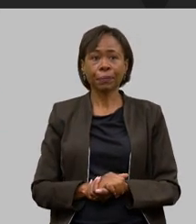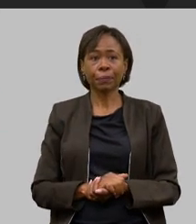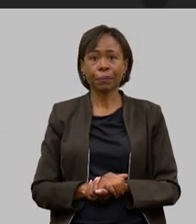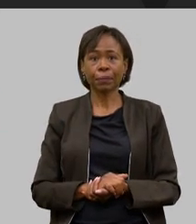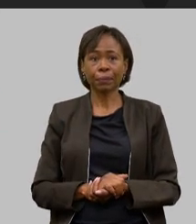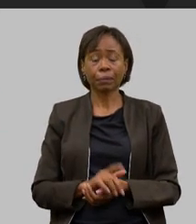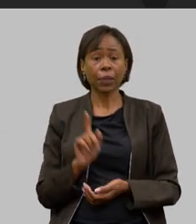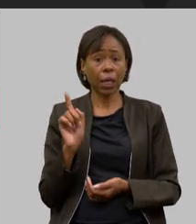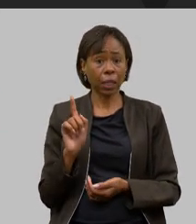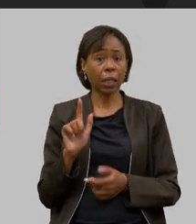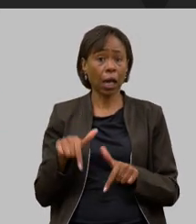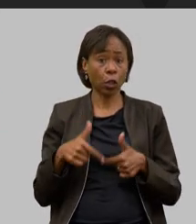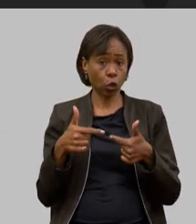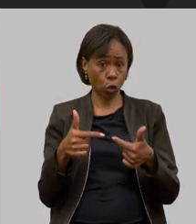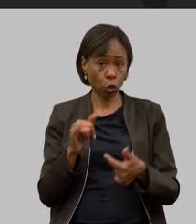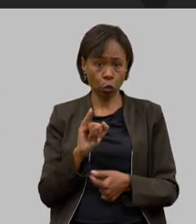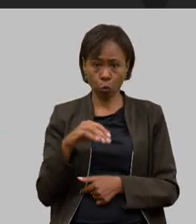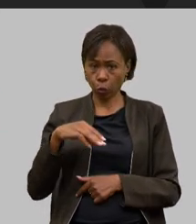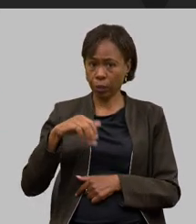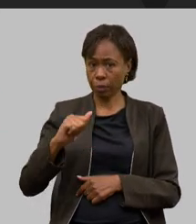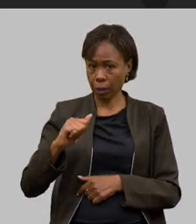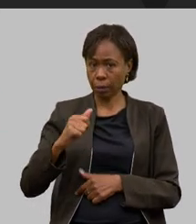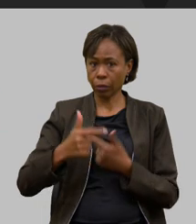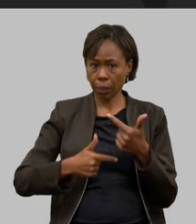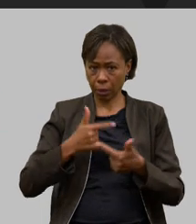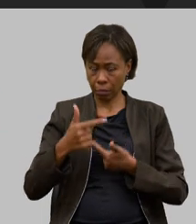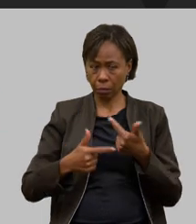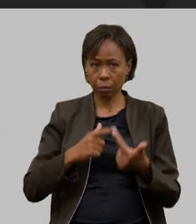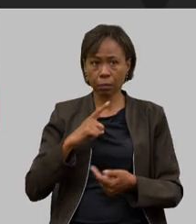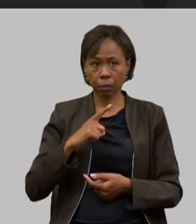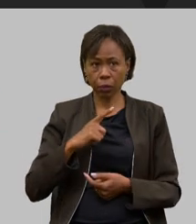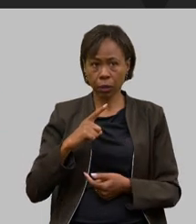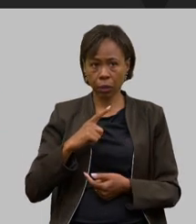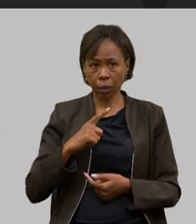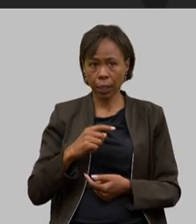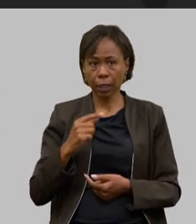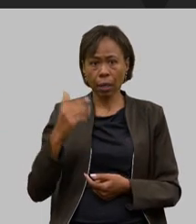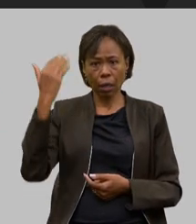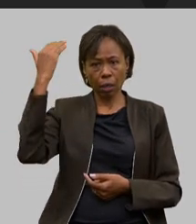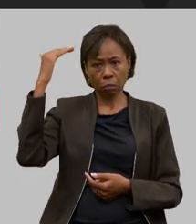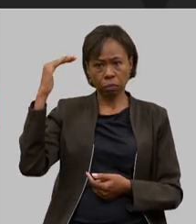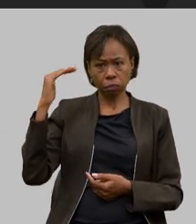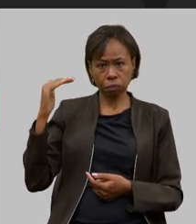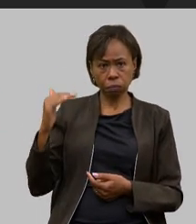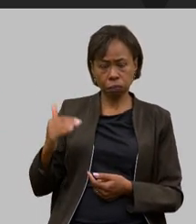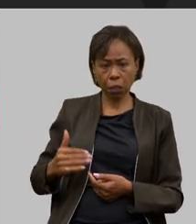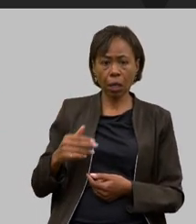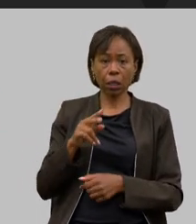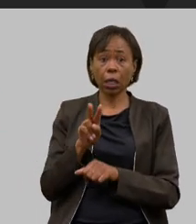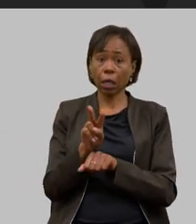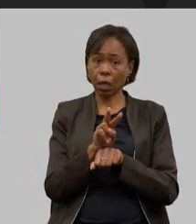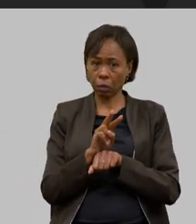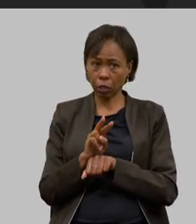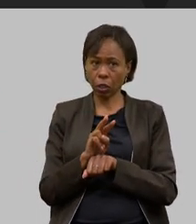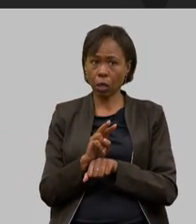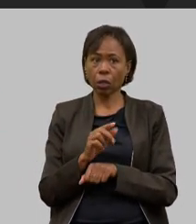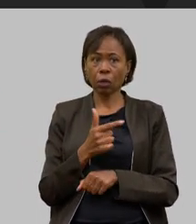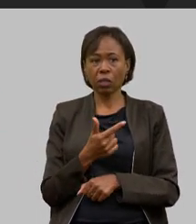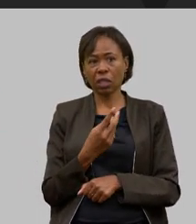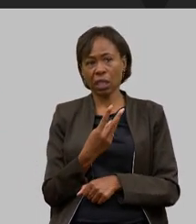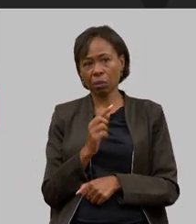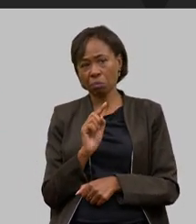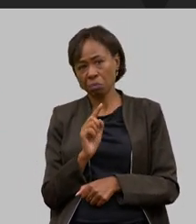ações do nosso IMA o IMA também é um órgão de fiscalização e aqui alguns números 23 mil